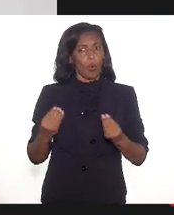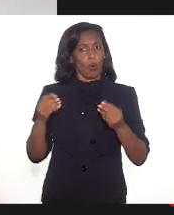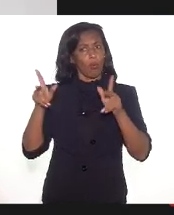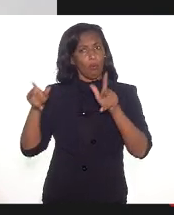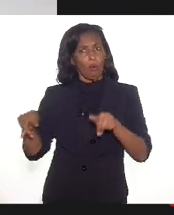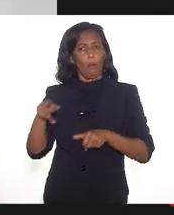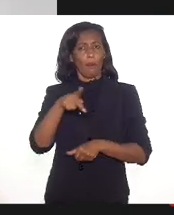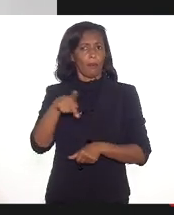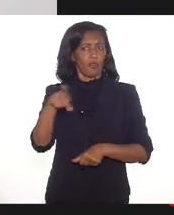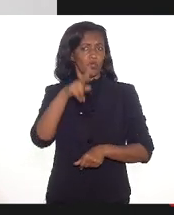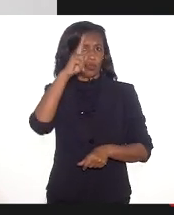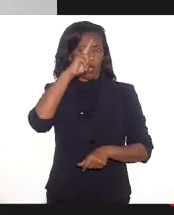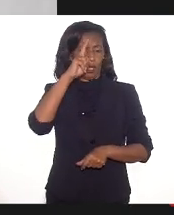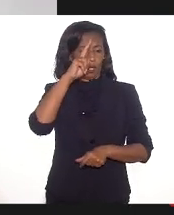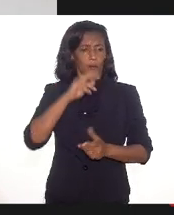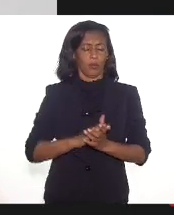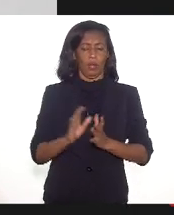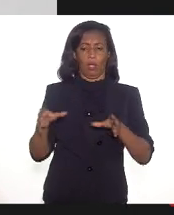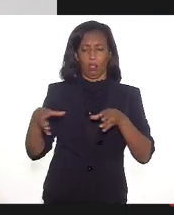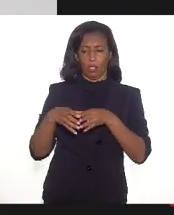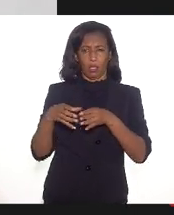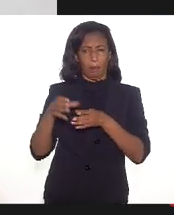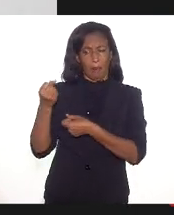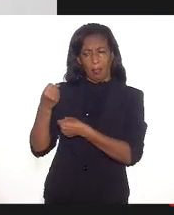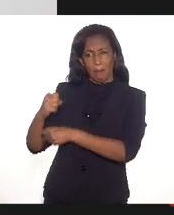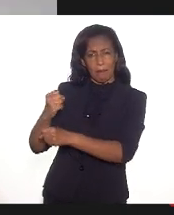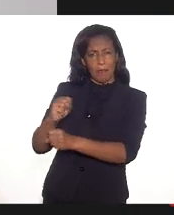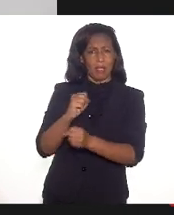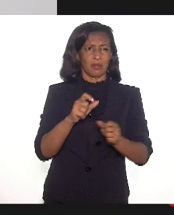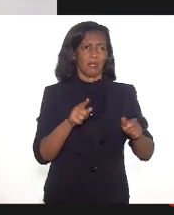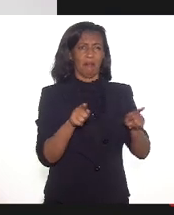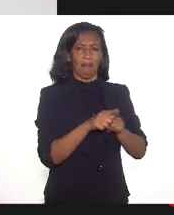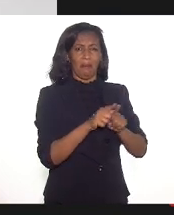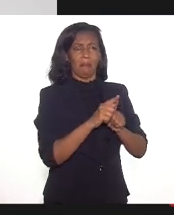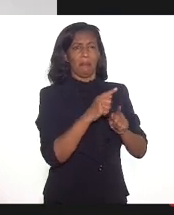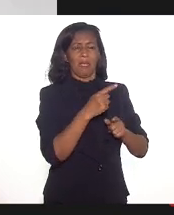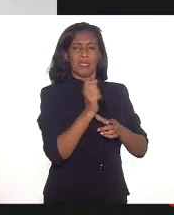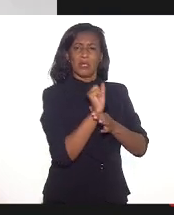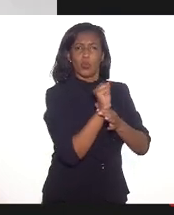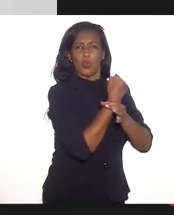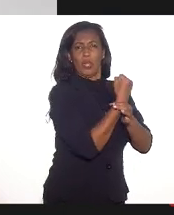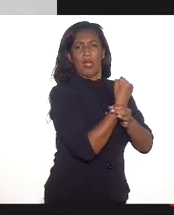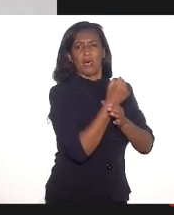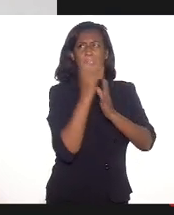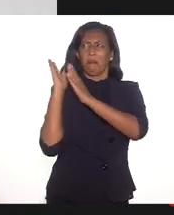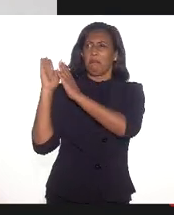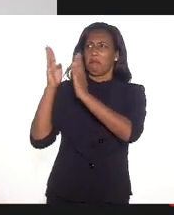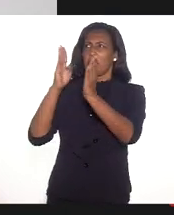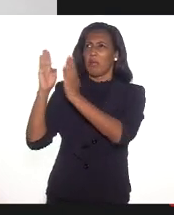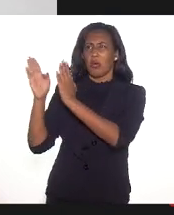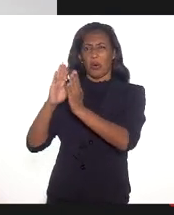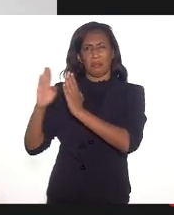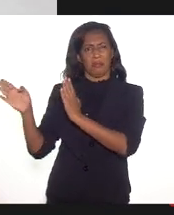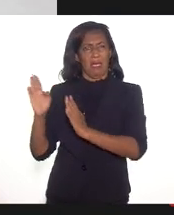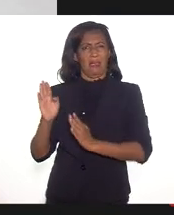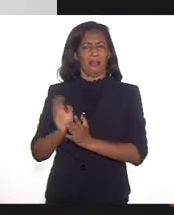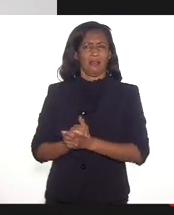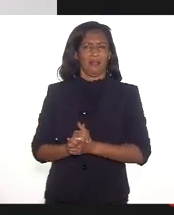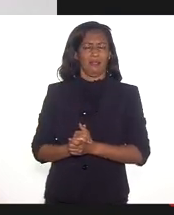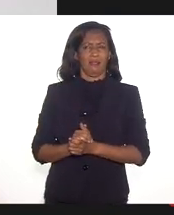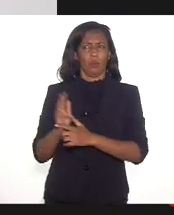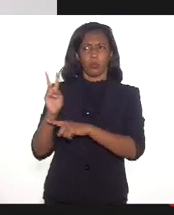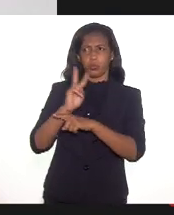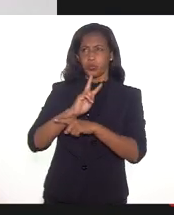bem lembrou, essas equipes de limpeza, segurança, biblioteca, manutenção, ou seja, é uma